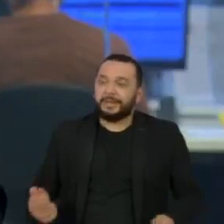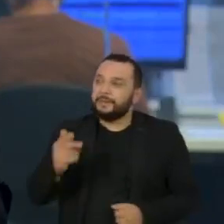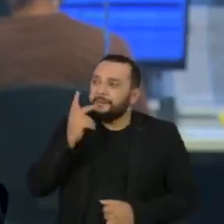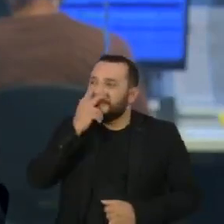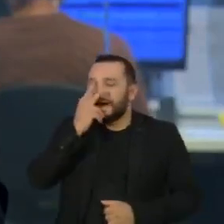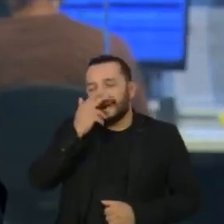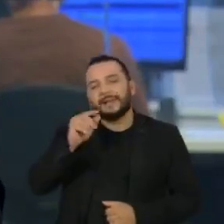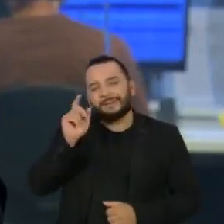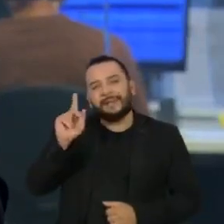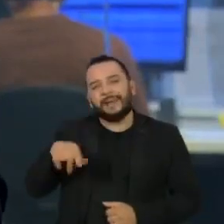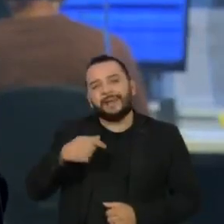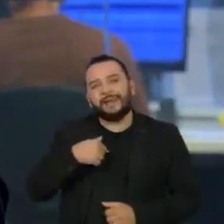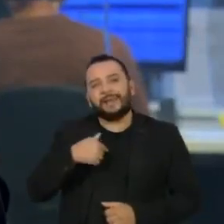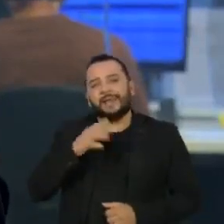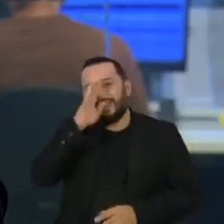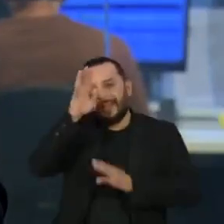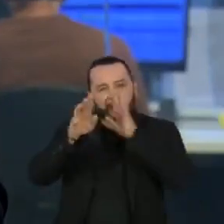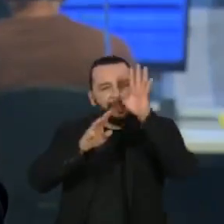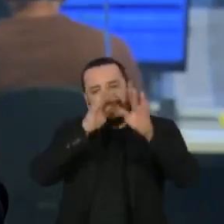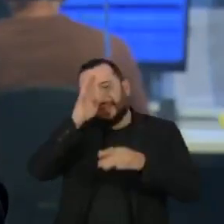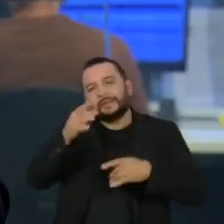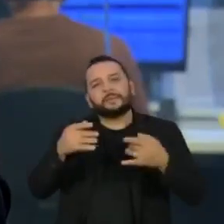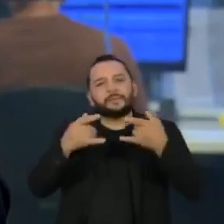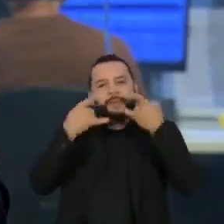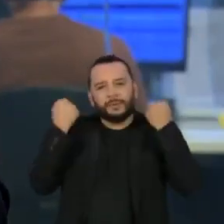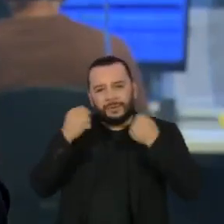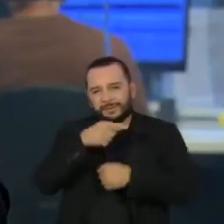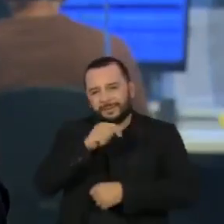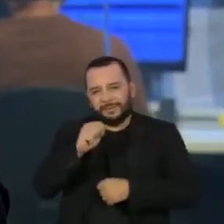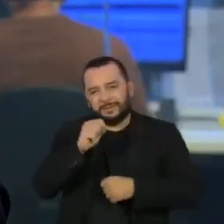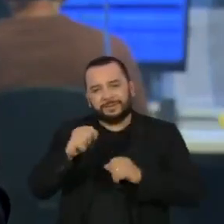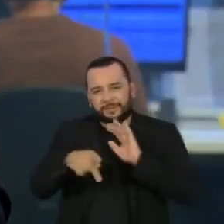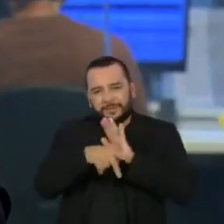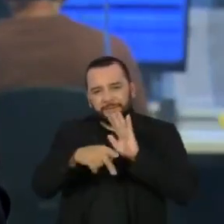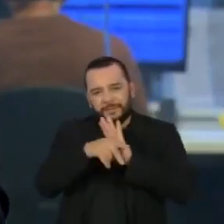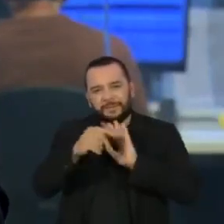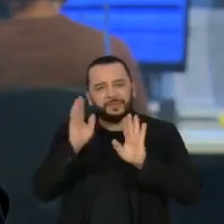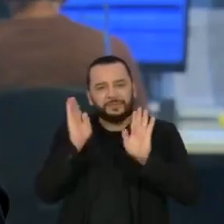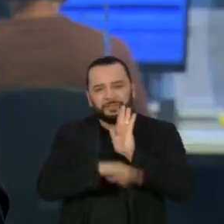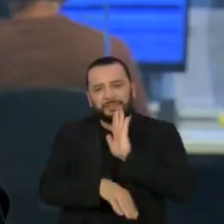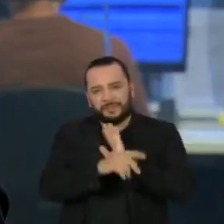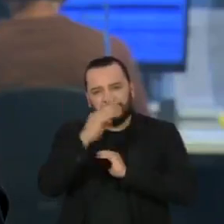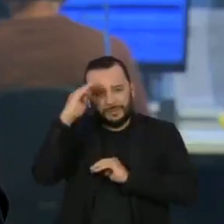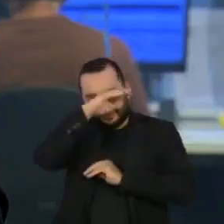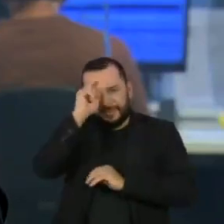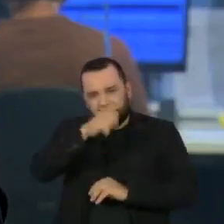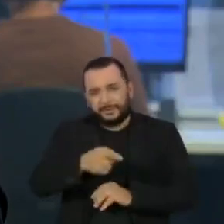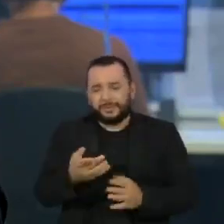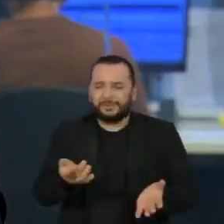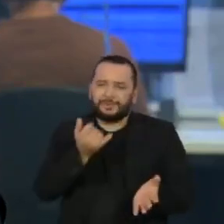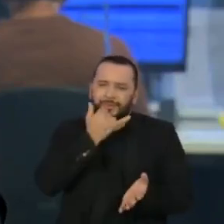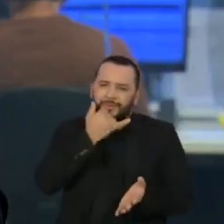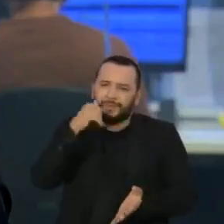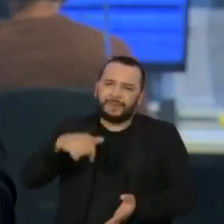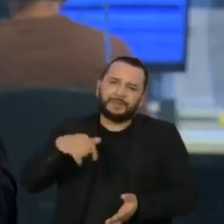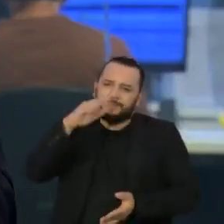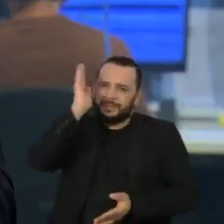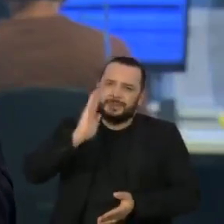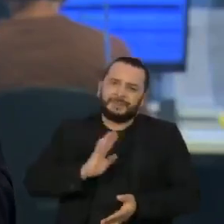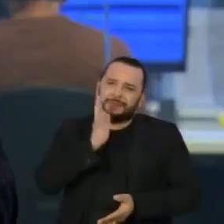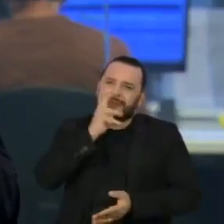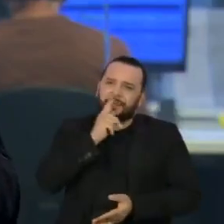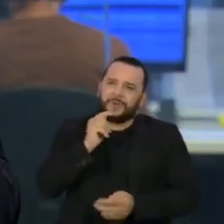uma bravata presidencial e eu explico. Primeiro porque no ritmo atual ainda vai demorar muito para que o país atinja o nível de vacinados